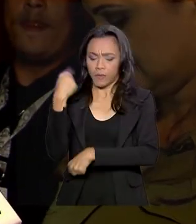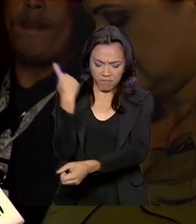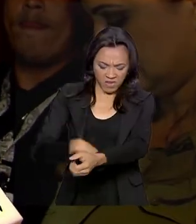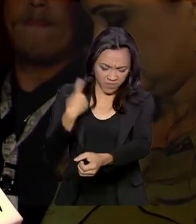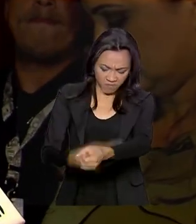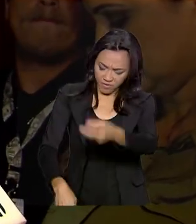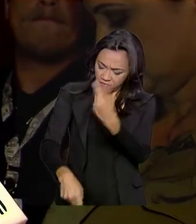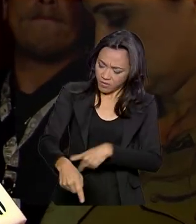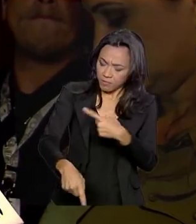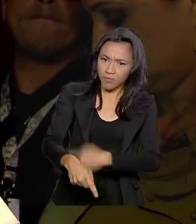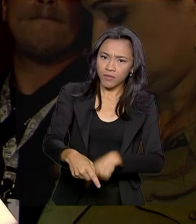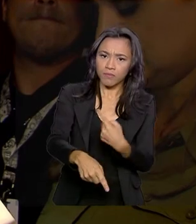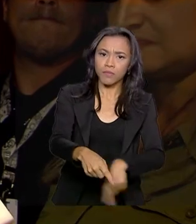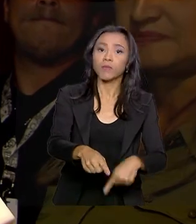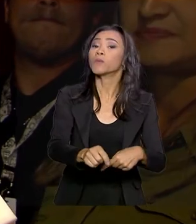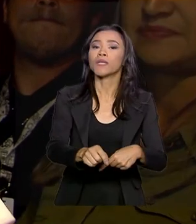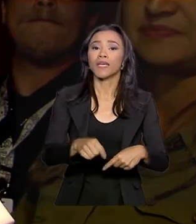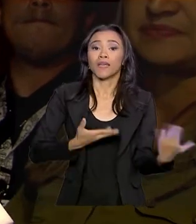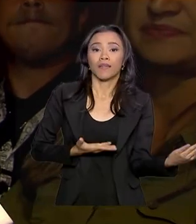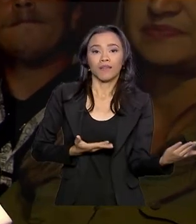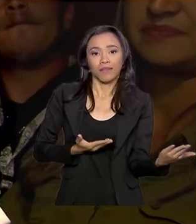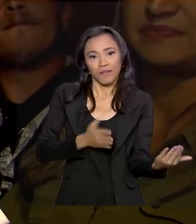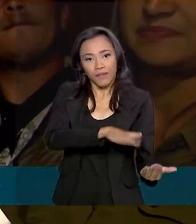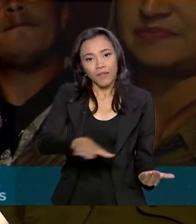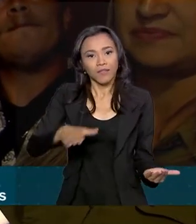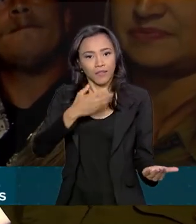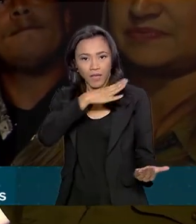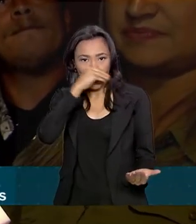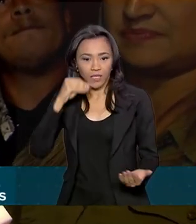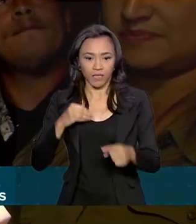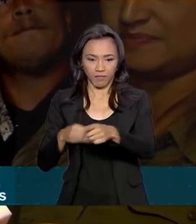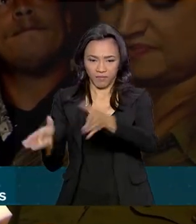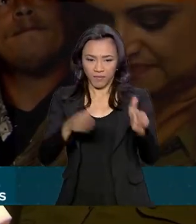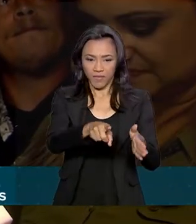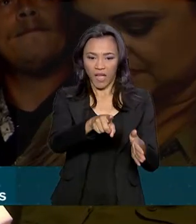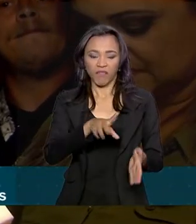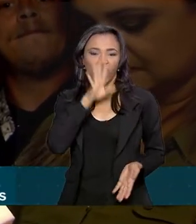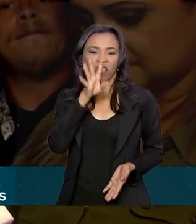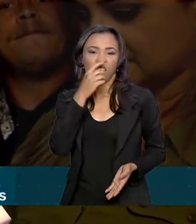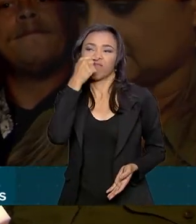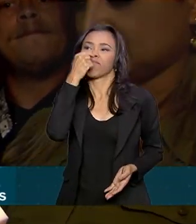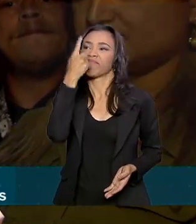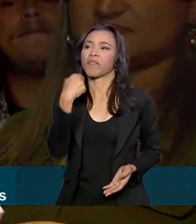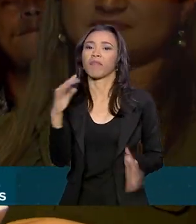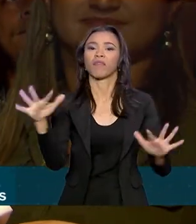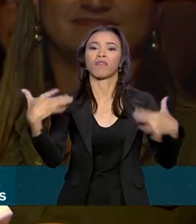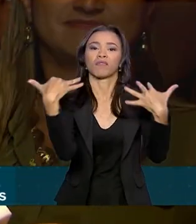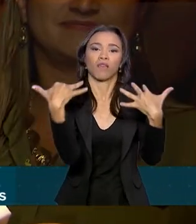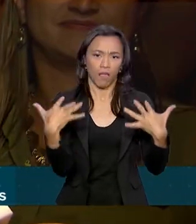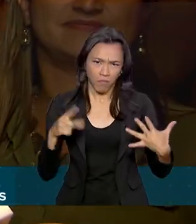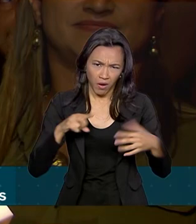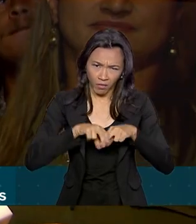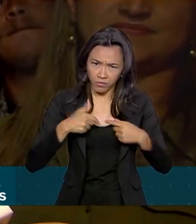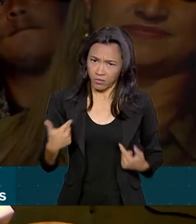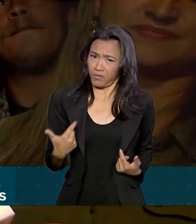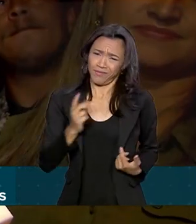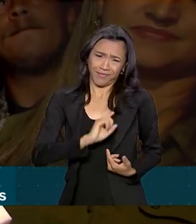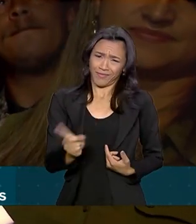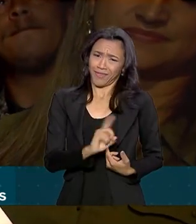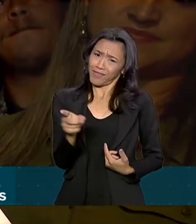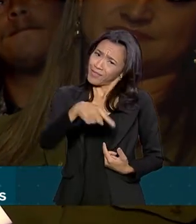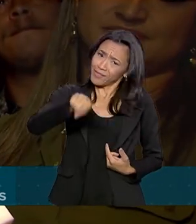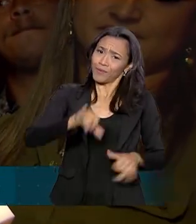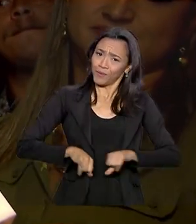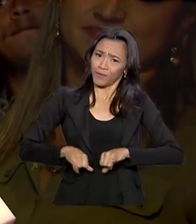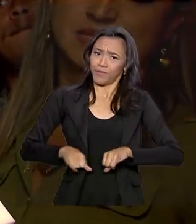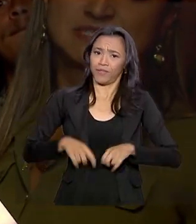adolescentes e jovens. Não é frescura. Eles não estão se cortando porque é frescura e querem se paralisar. Eles estão em sofrimento e a gente vai ter que